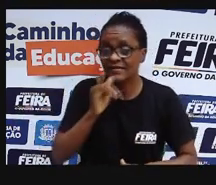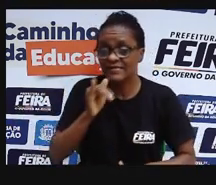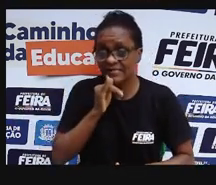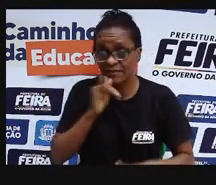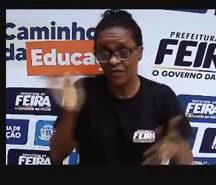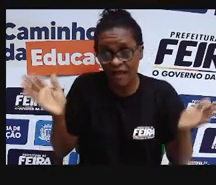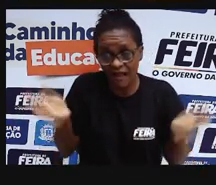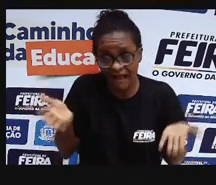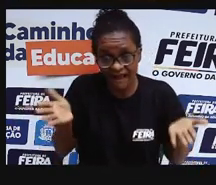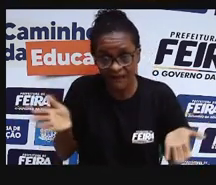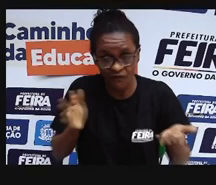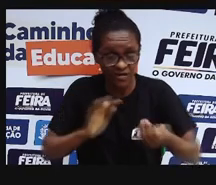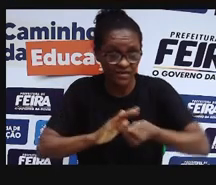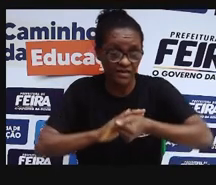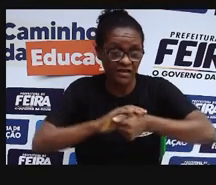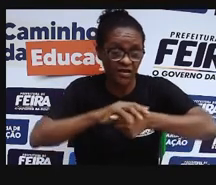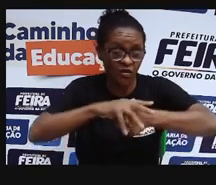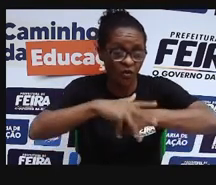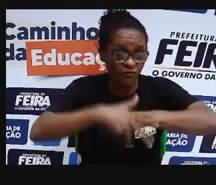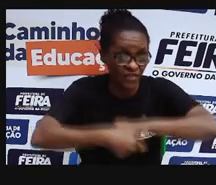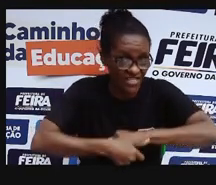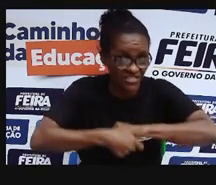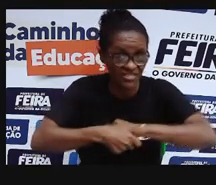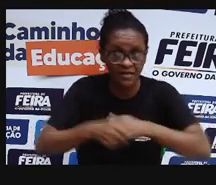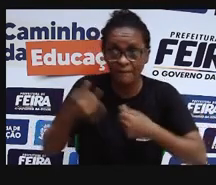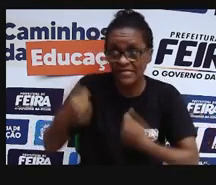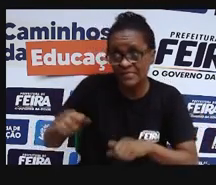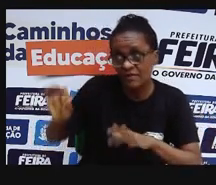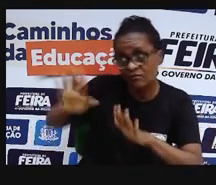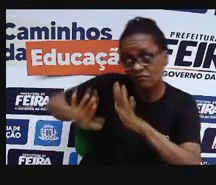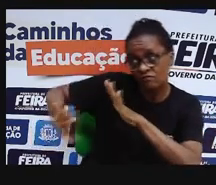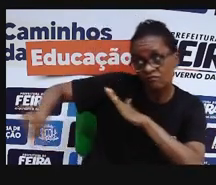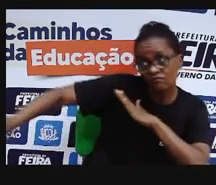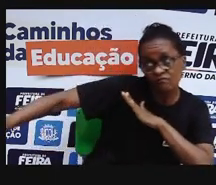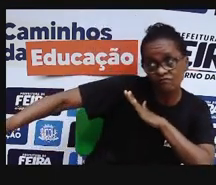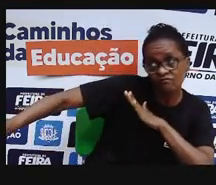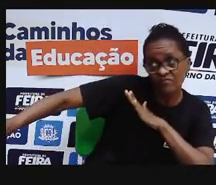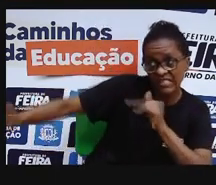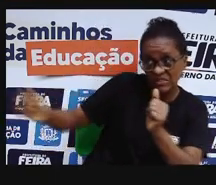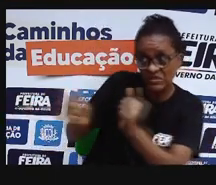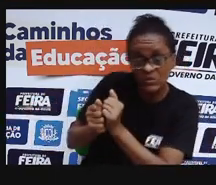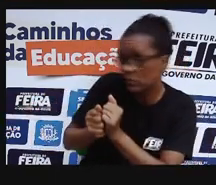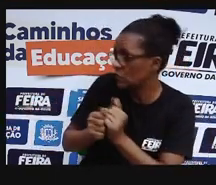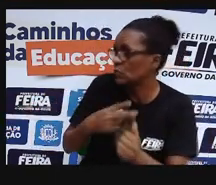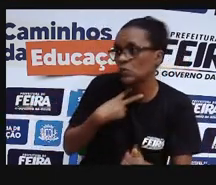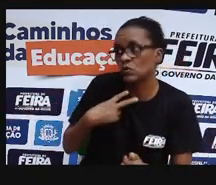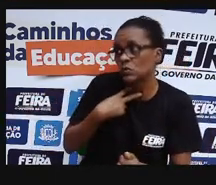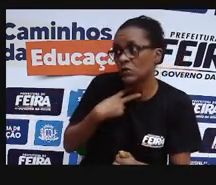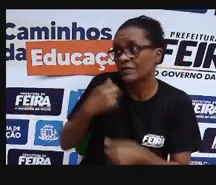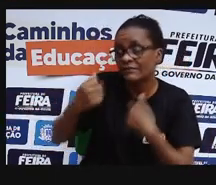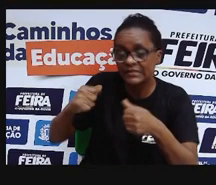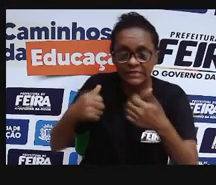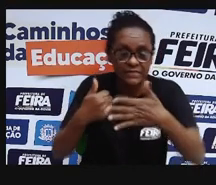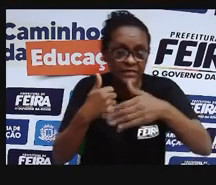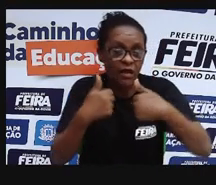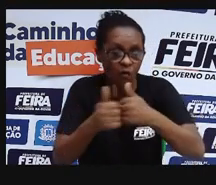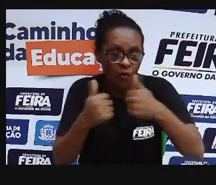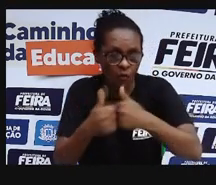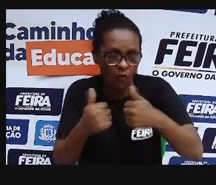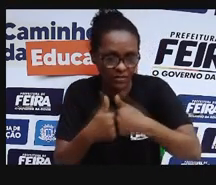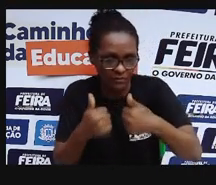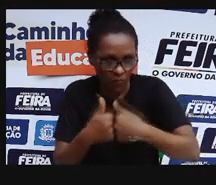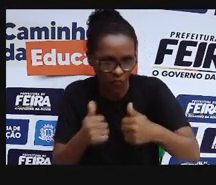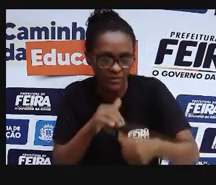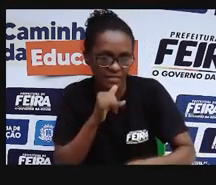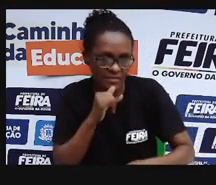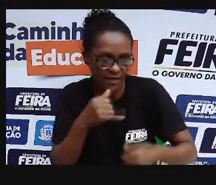de pandemia, nós precisamos de distanciamento social, não é verdade? Então, se eu pego um transporte público, pego um